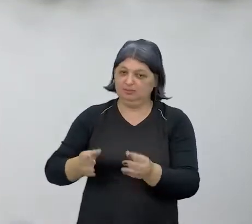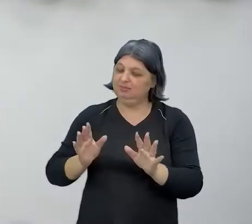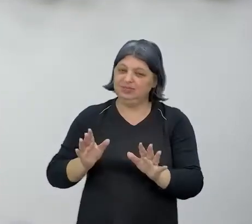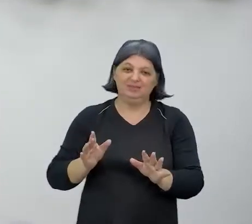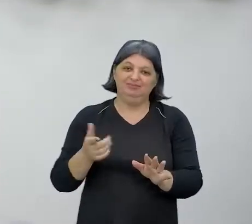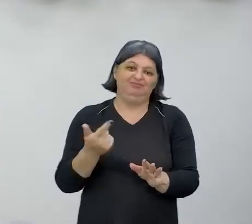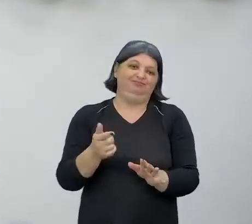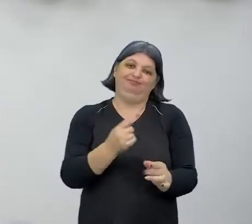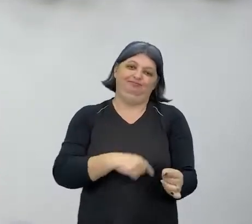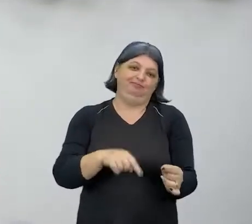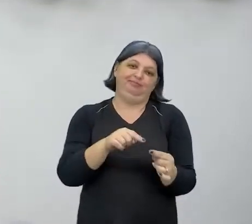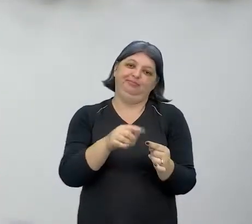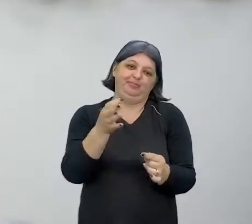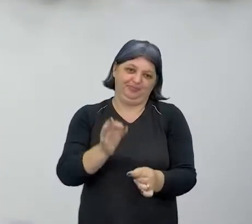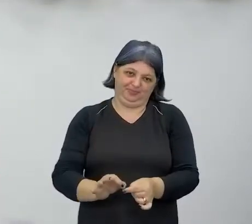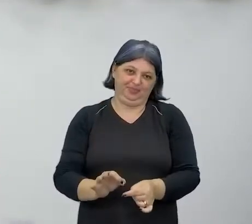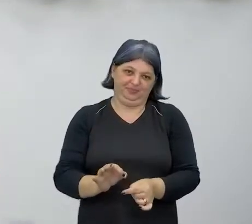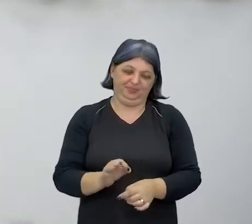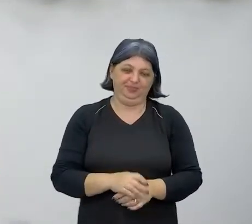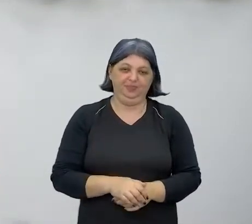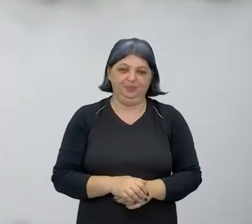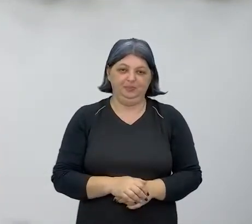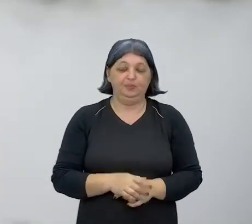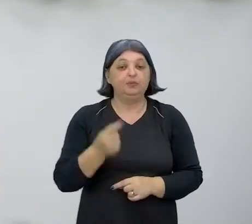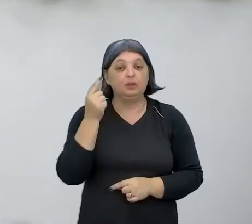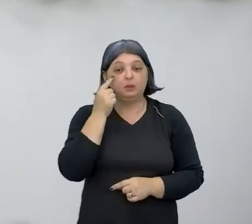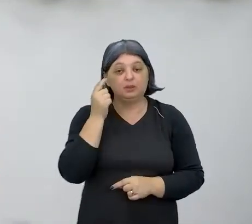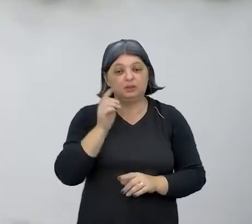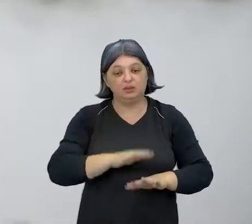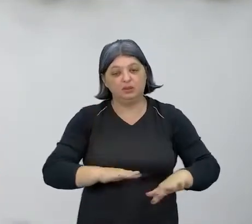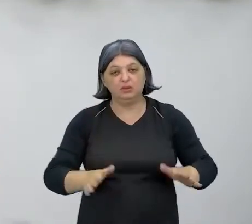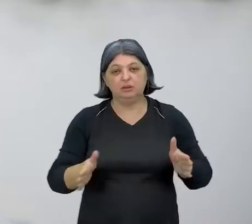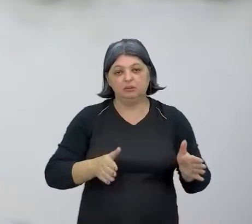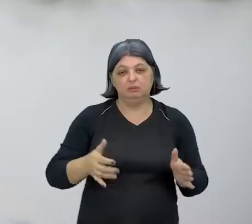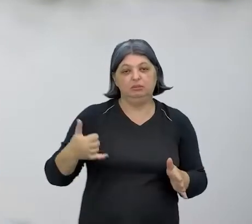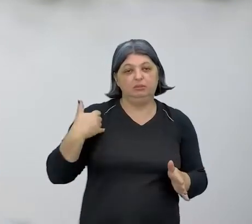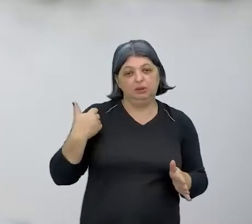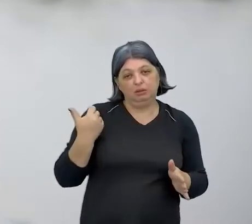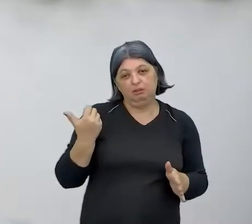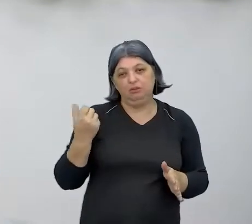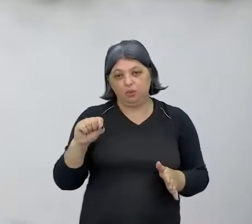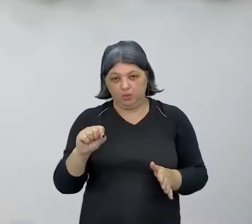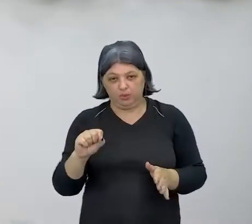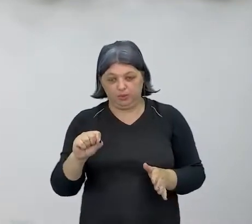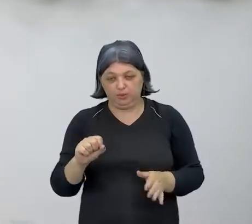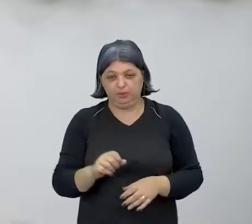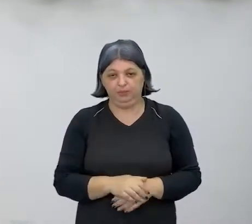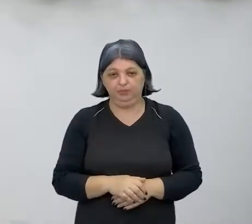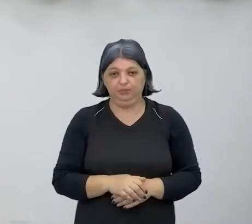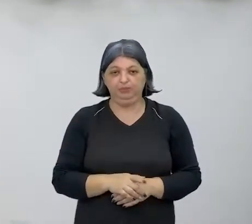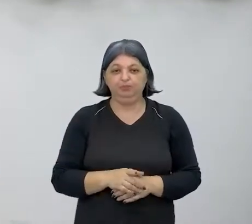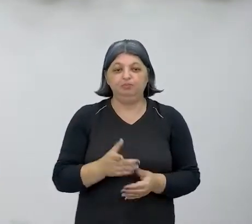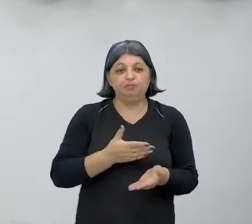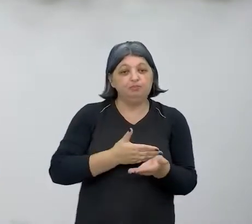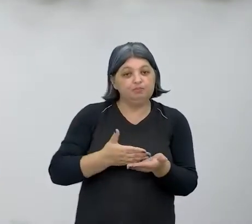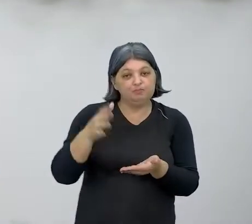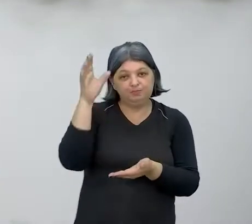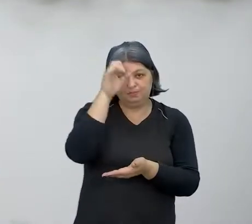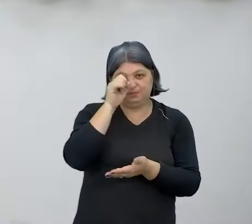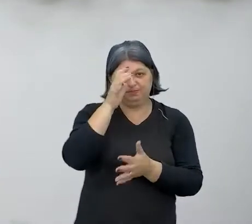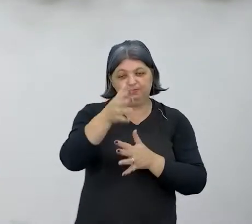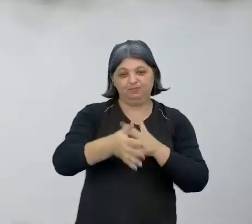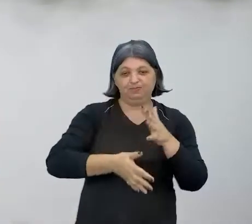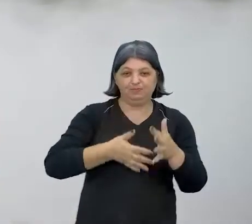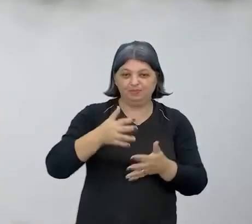não atinge a todos. Pensando que são crianças de 7 ou 8 anos de idade que estão aprendendo a Libras